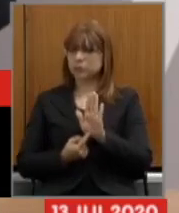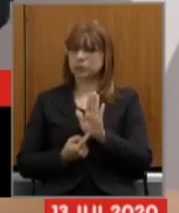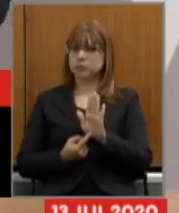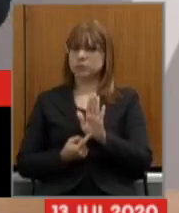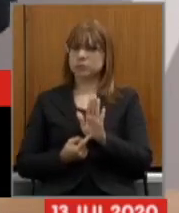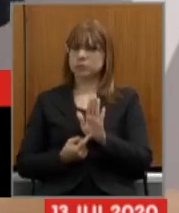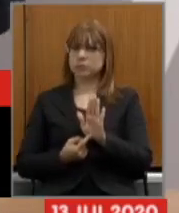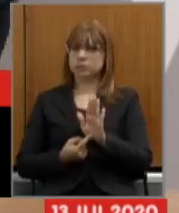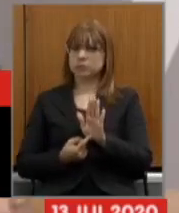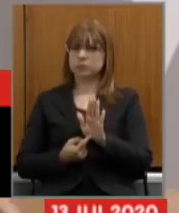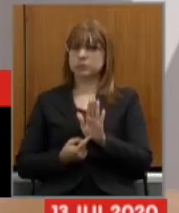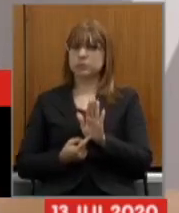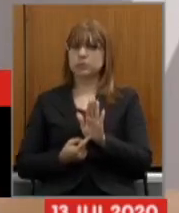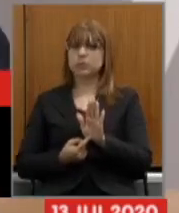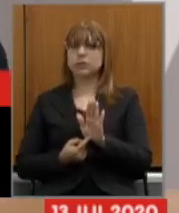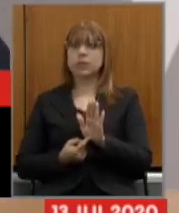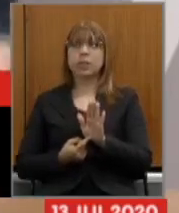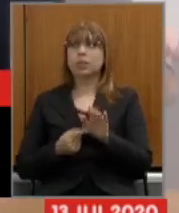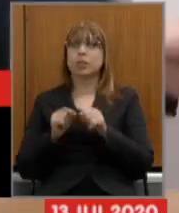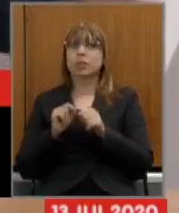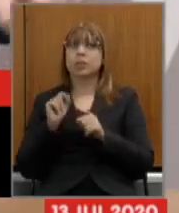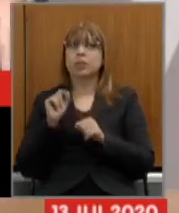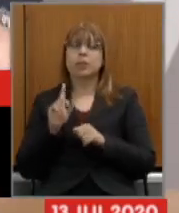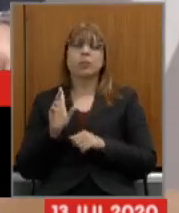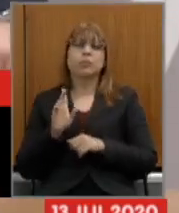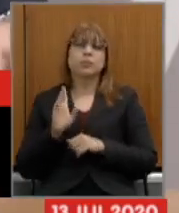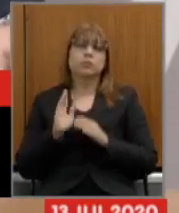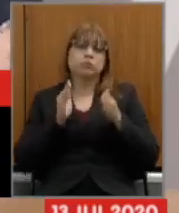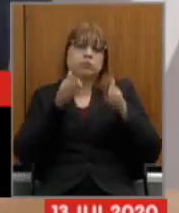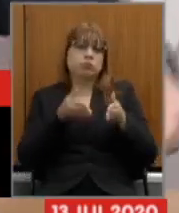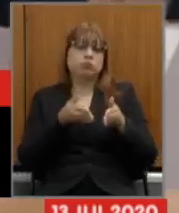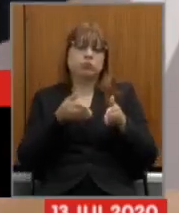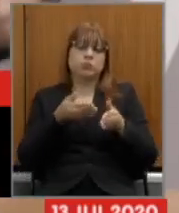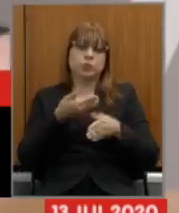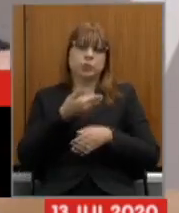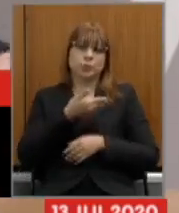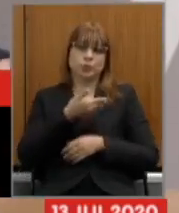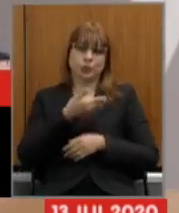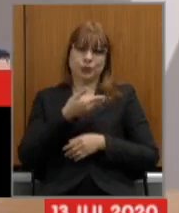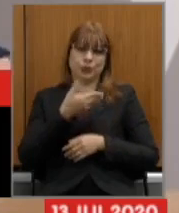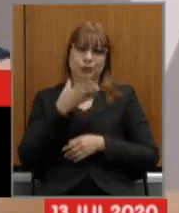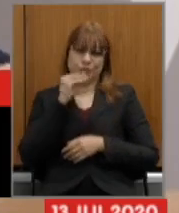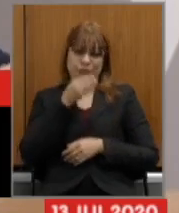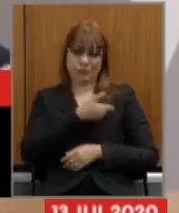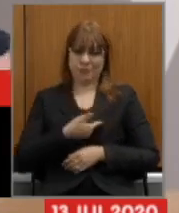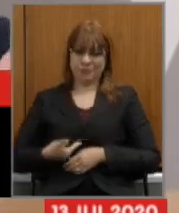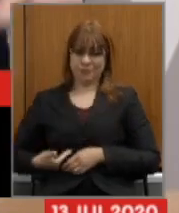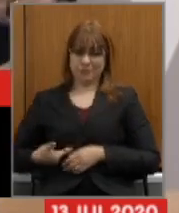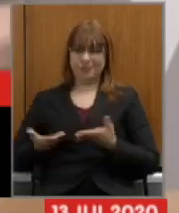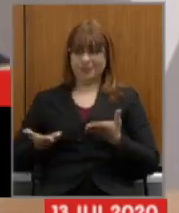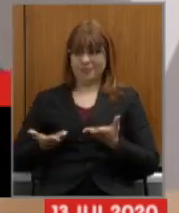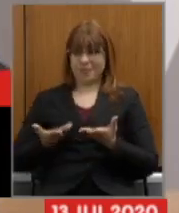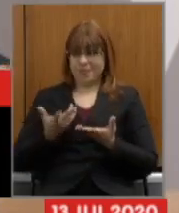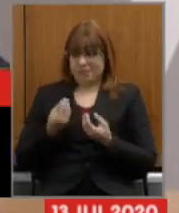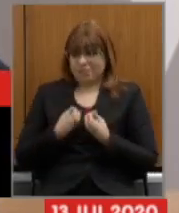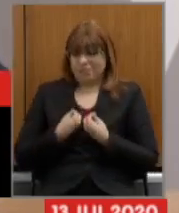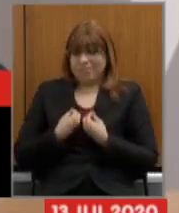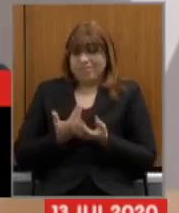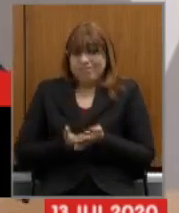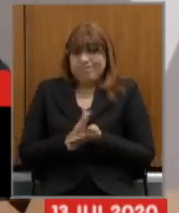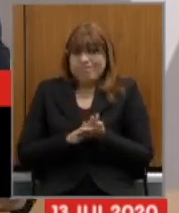feita ela não é feita para o servidor público isso gera secretário Otto um incômodo